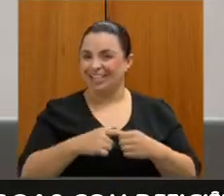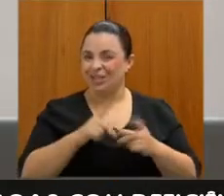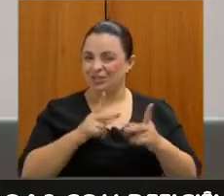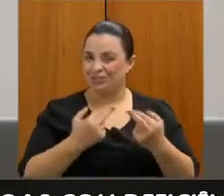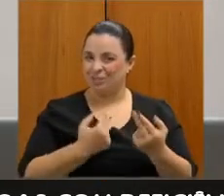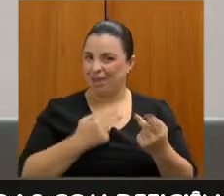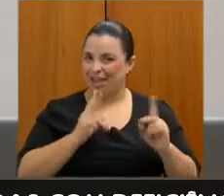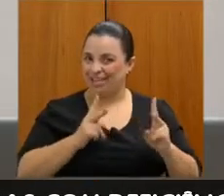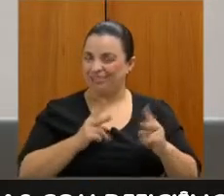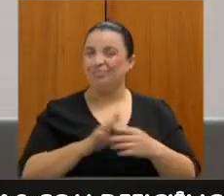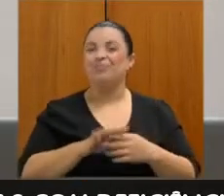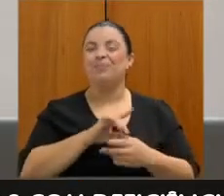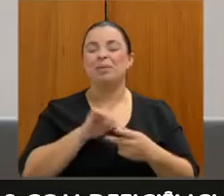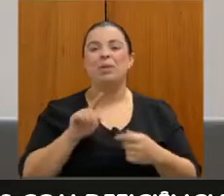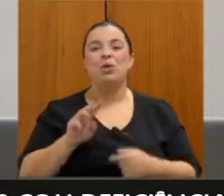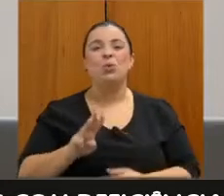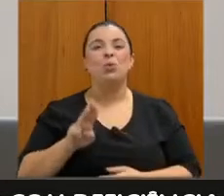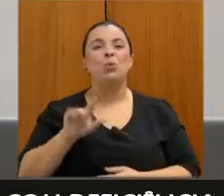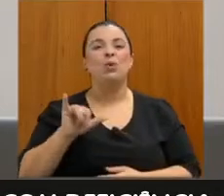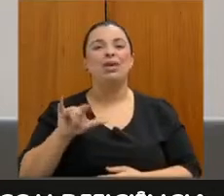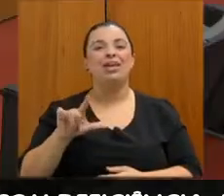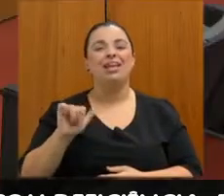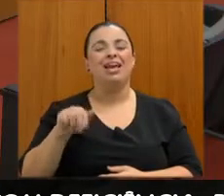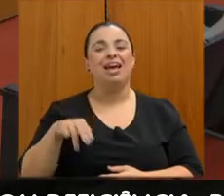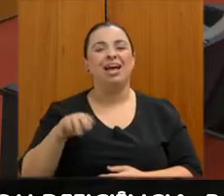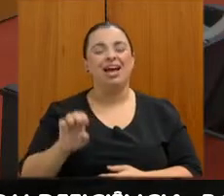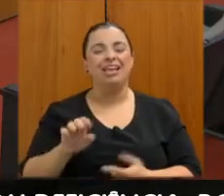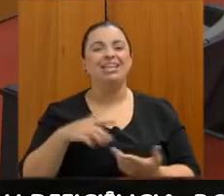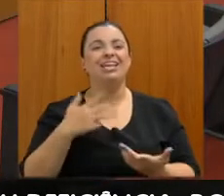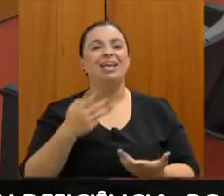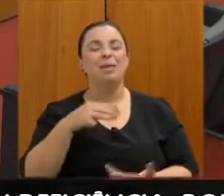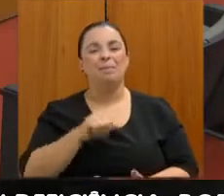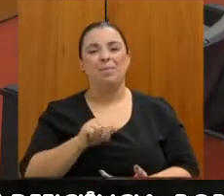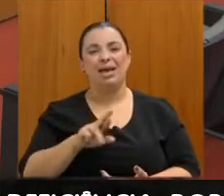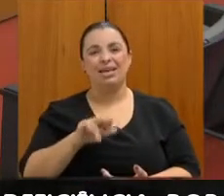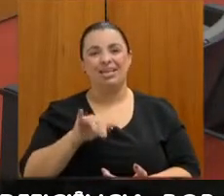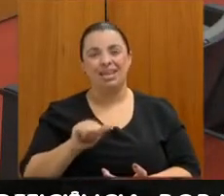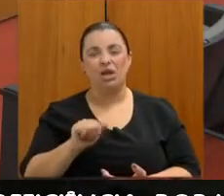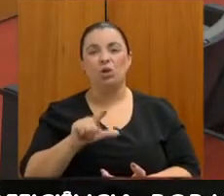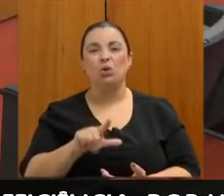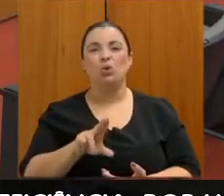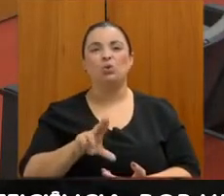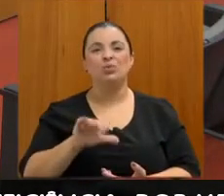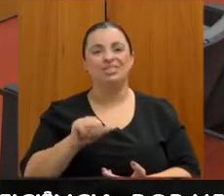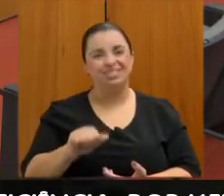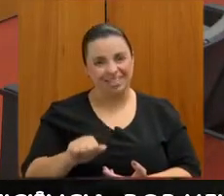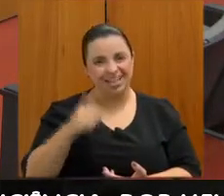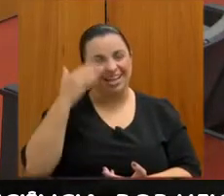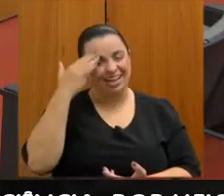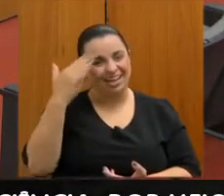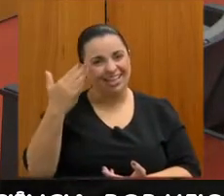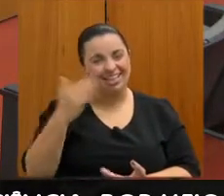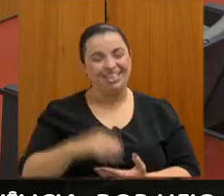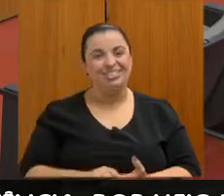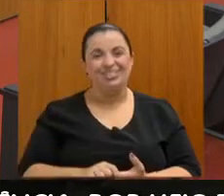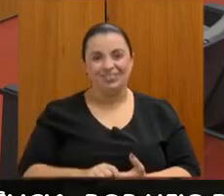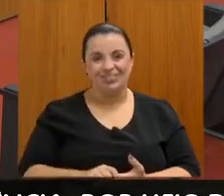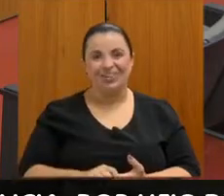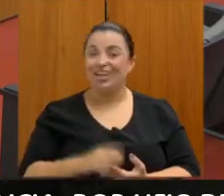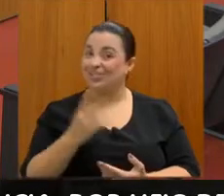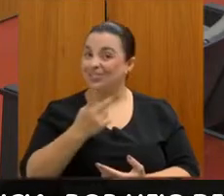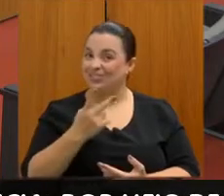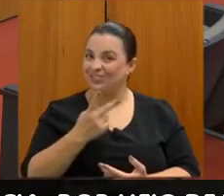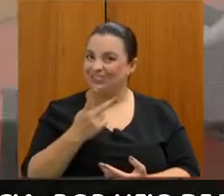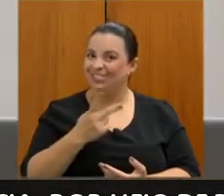Wiliane, a Maria Lúcia, já disse, agradeço também, só que são duas Maria Lúcia, a